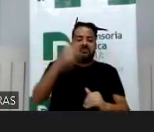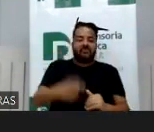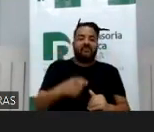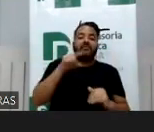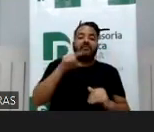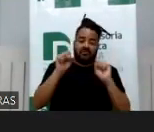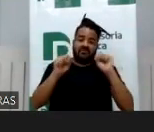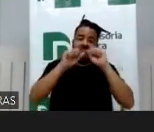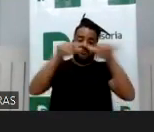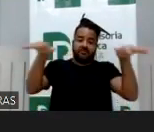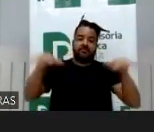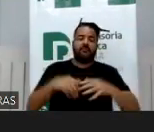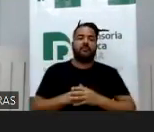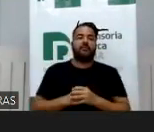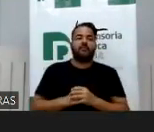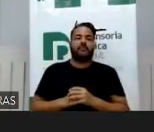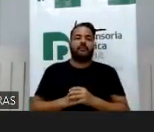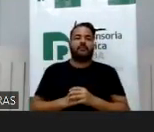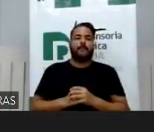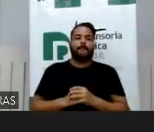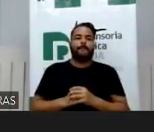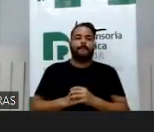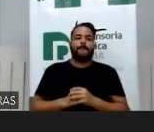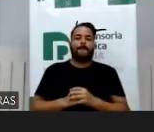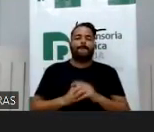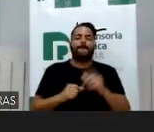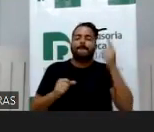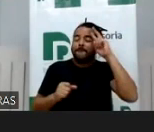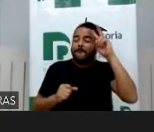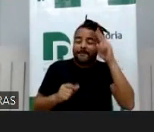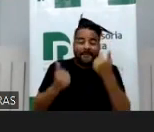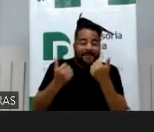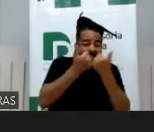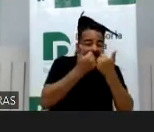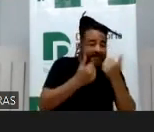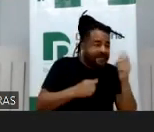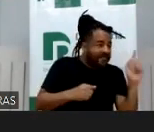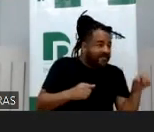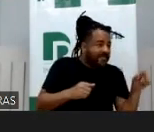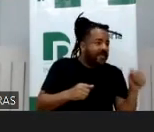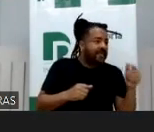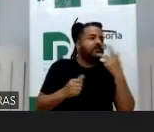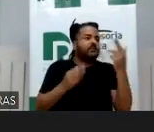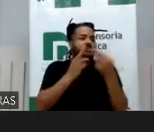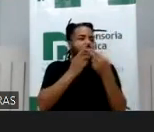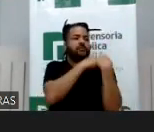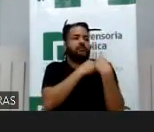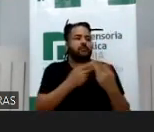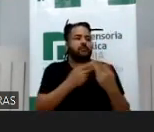compartilha. Agora, o foi que eu tava falando mesmo? Que agora eu cortei meu...